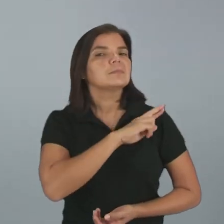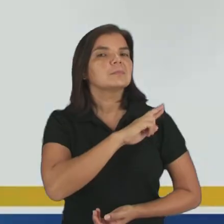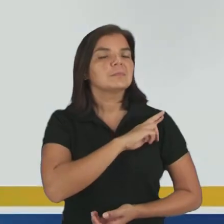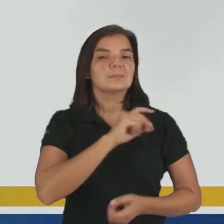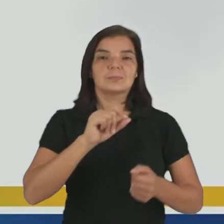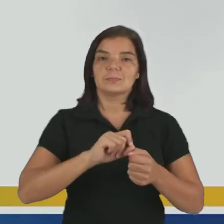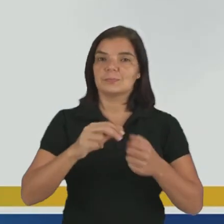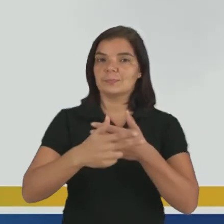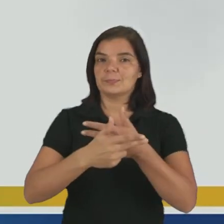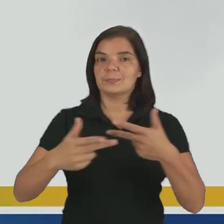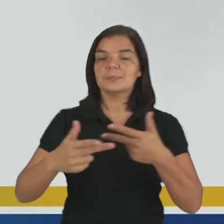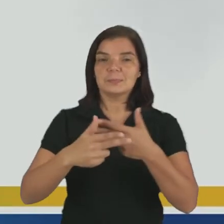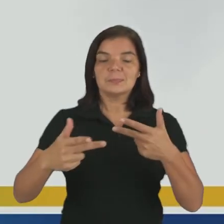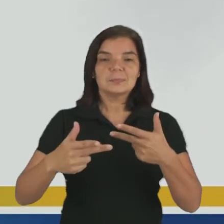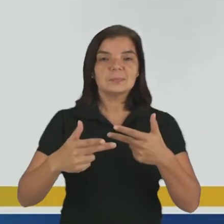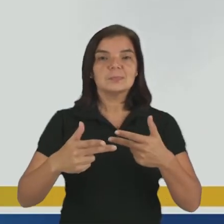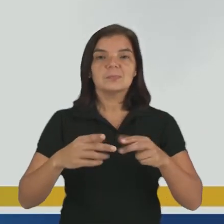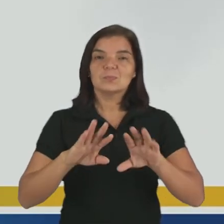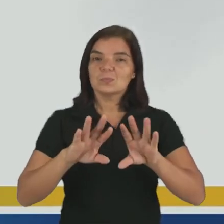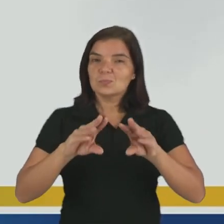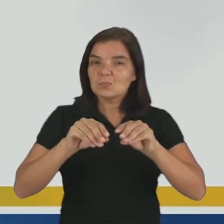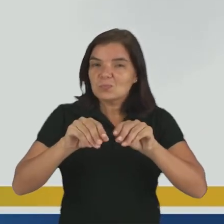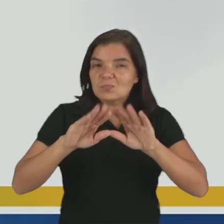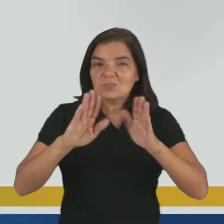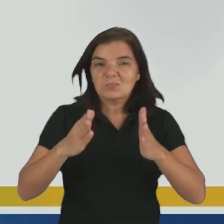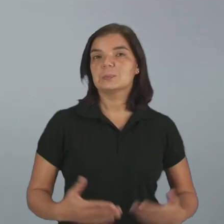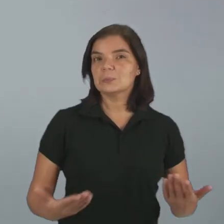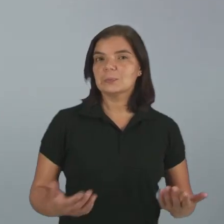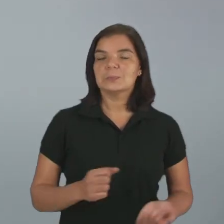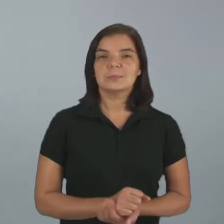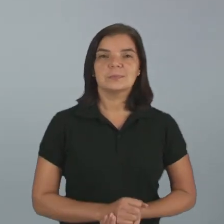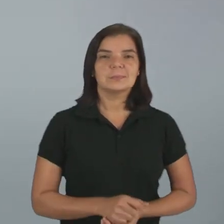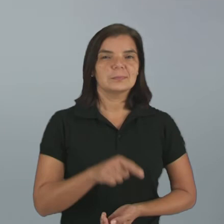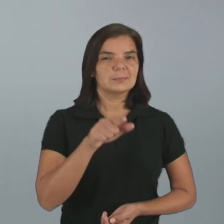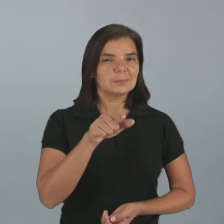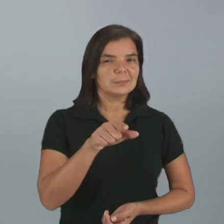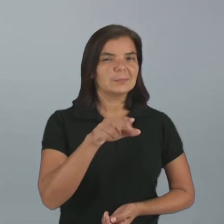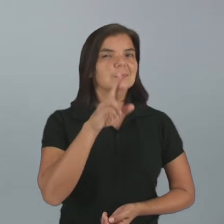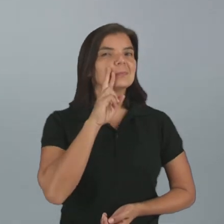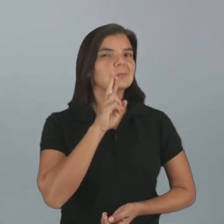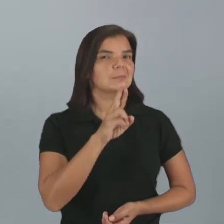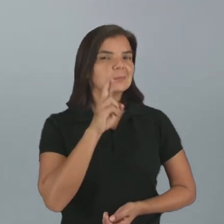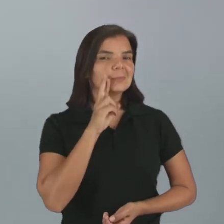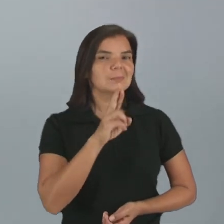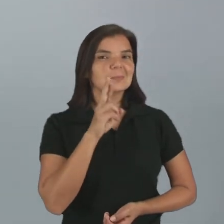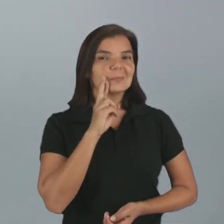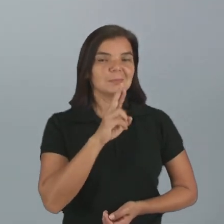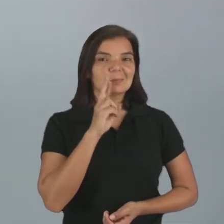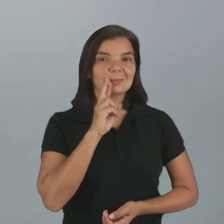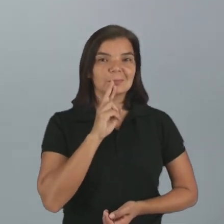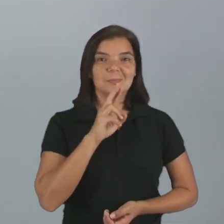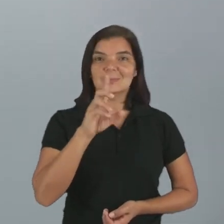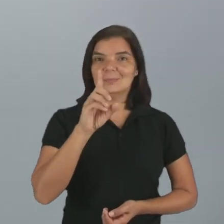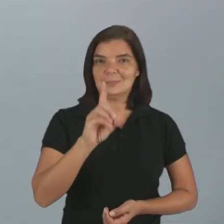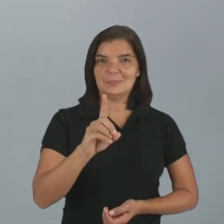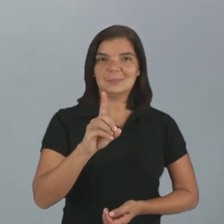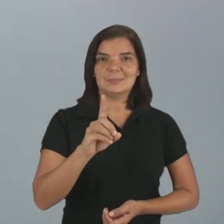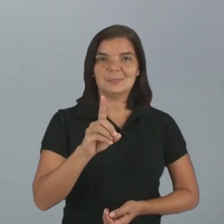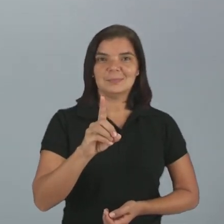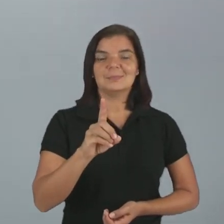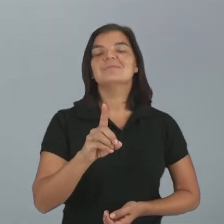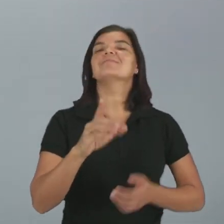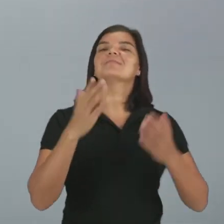fabricação das cerâmicas e dos cestos? Se você disse que é a letra D,